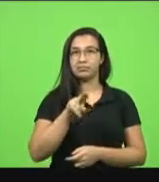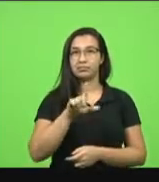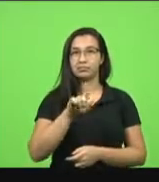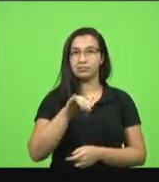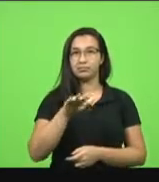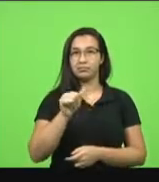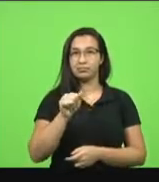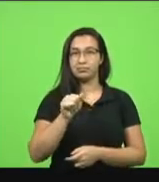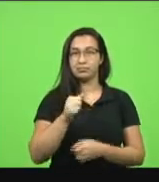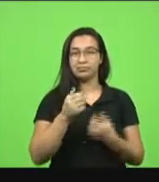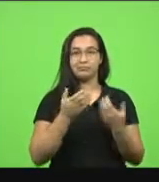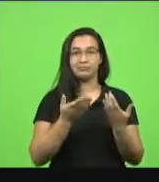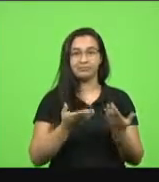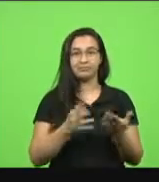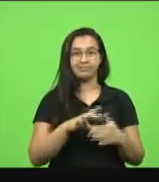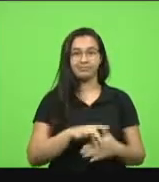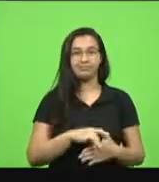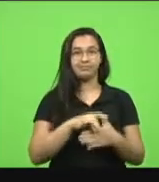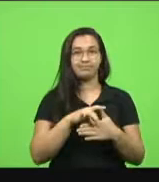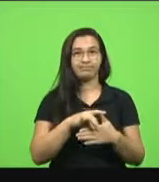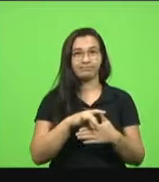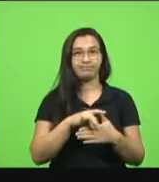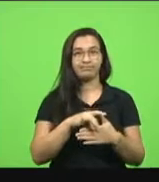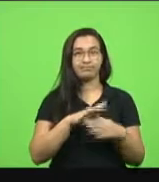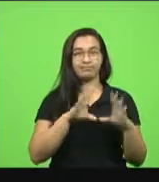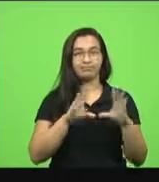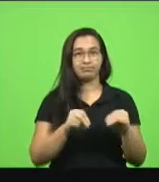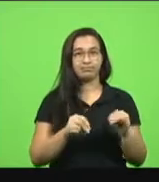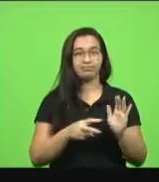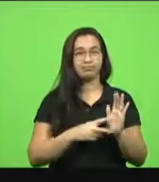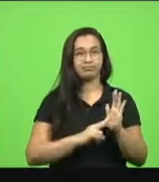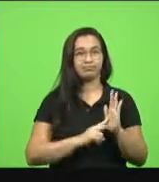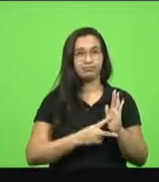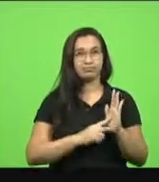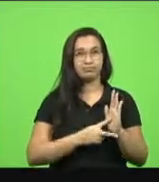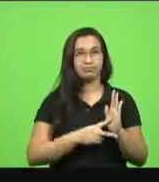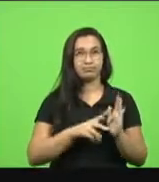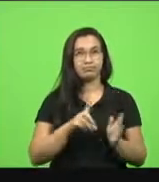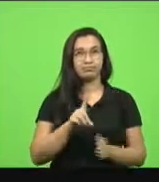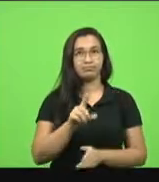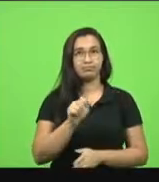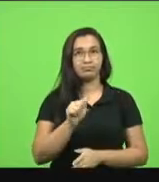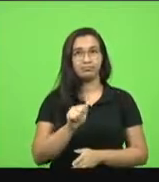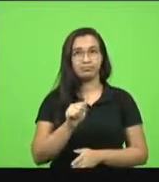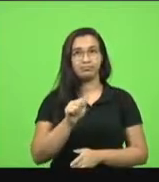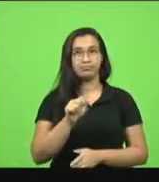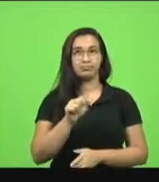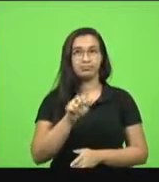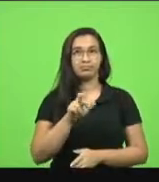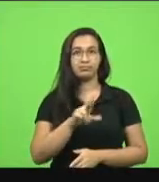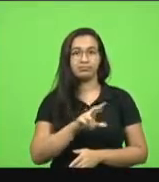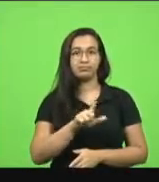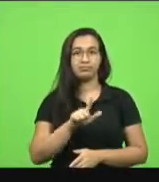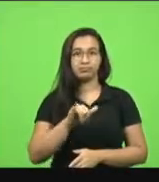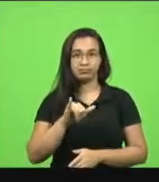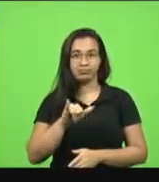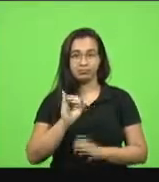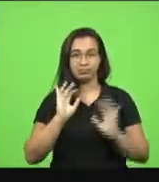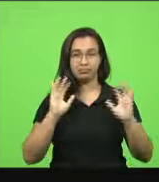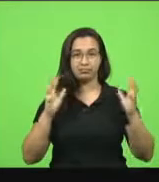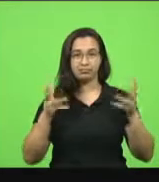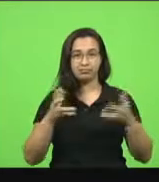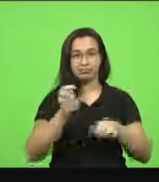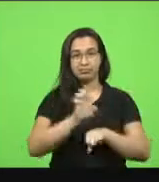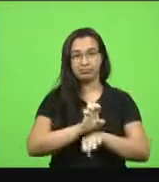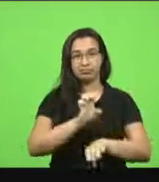dos Trabalhadores, todos os sindicatos. A Darli, que coordena o Fórum Estadual de Educação